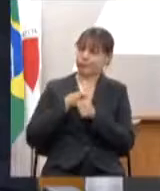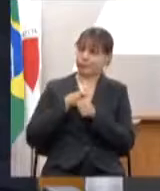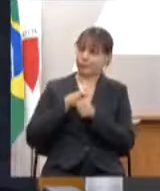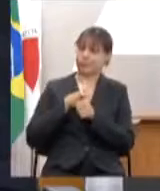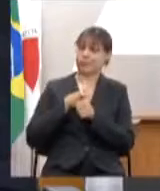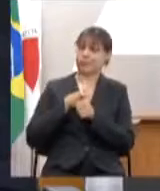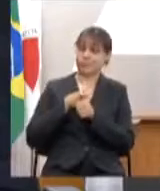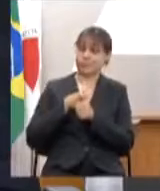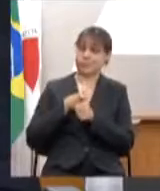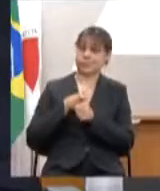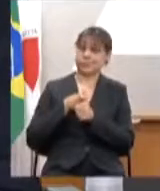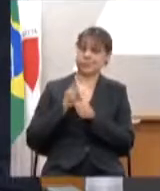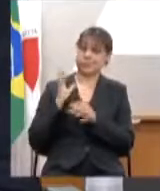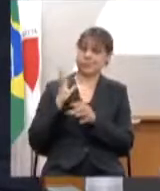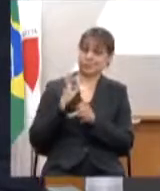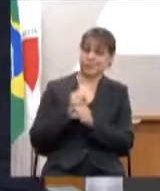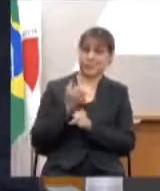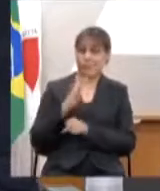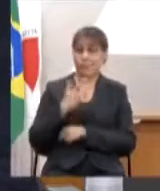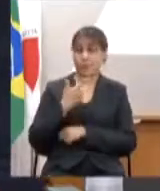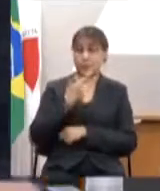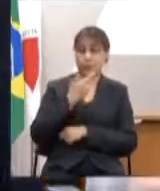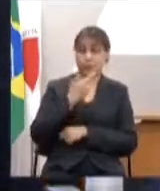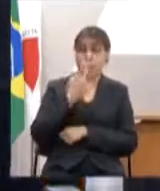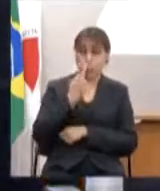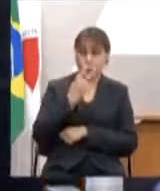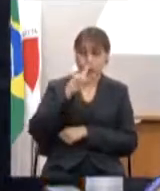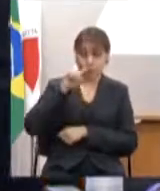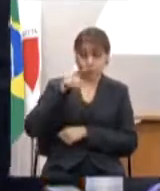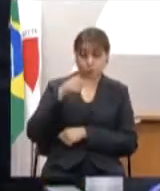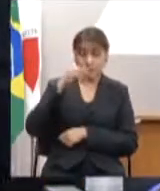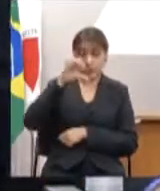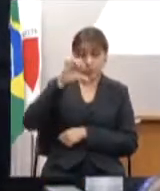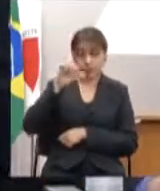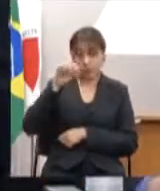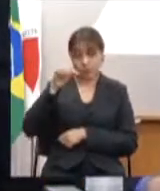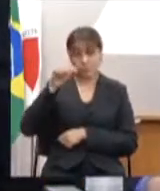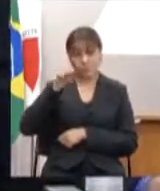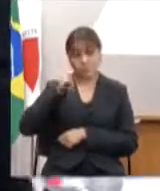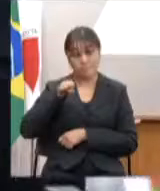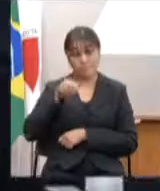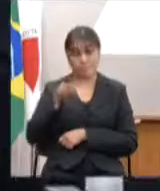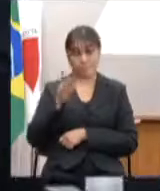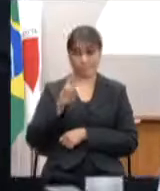aproxima de 2,97 bilhões de reais.